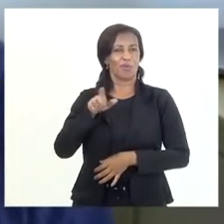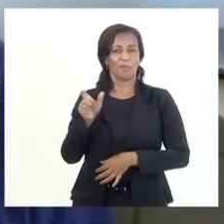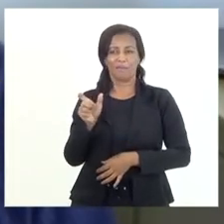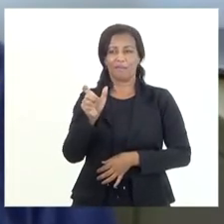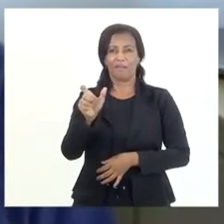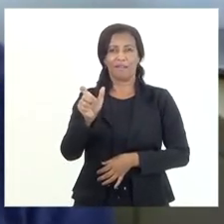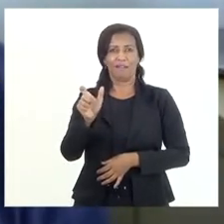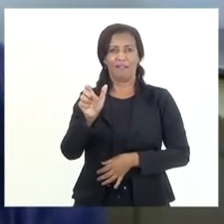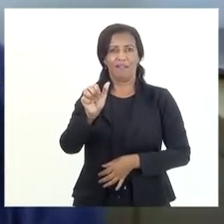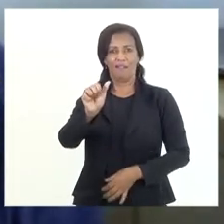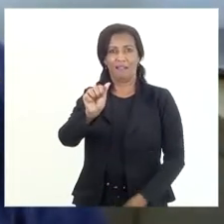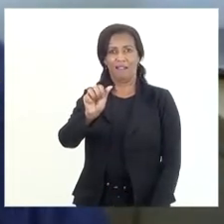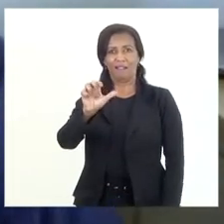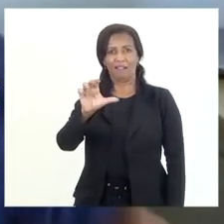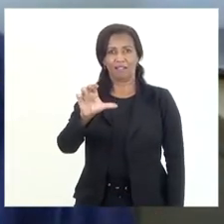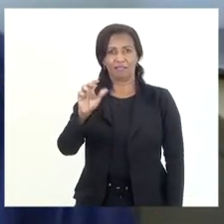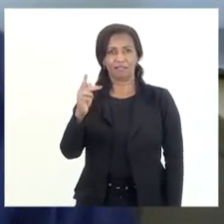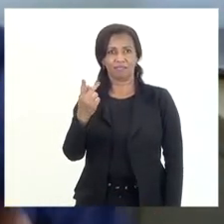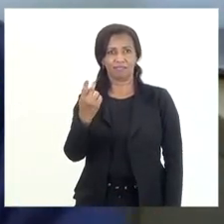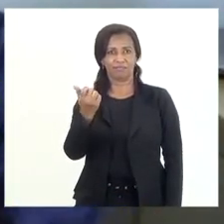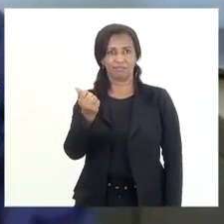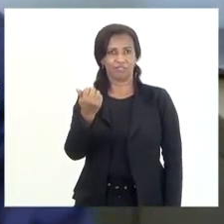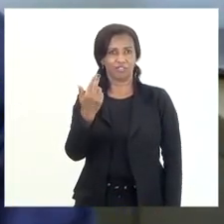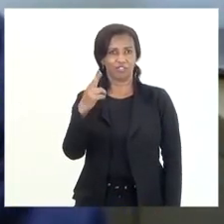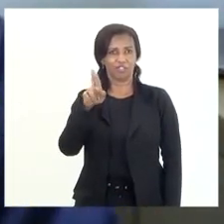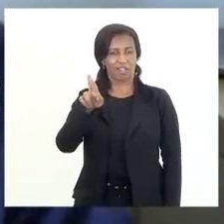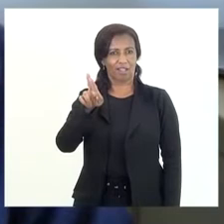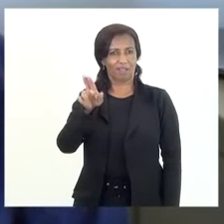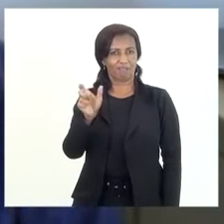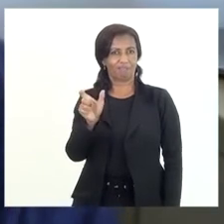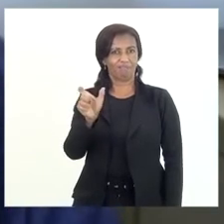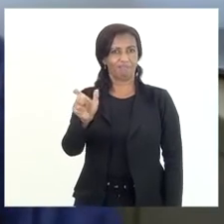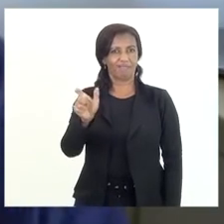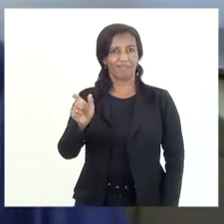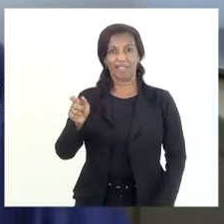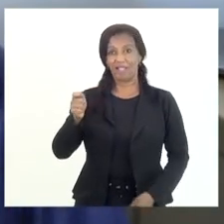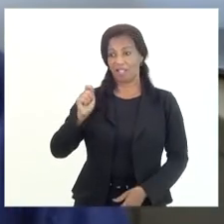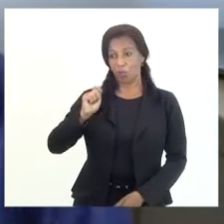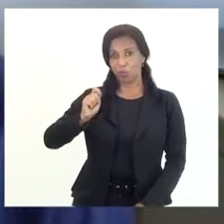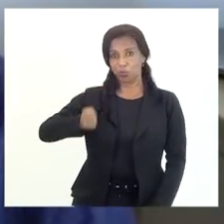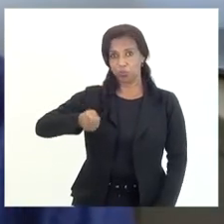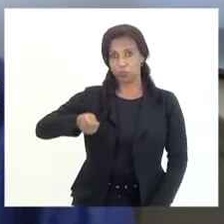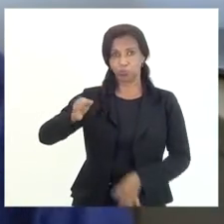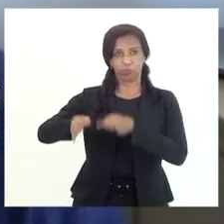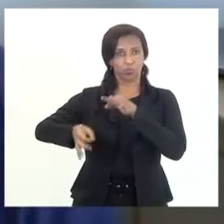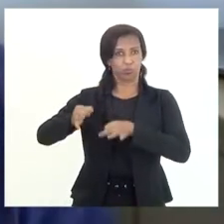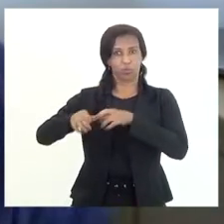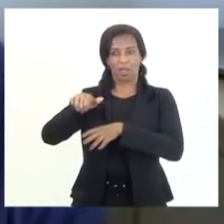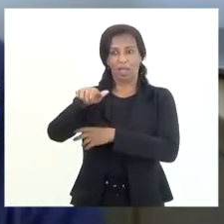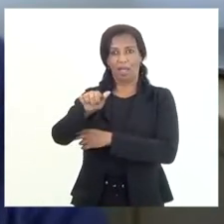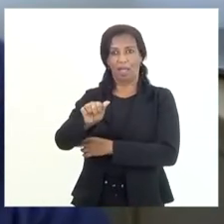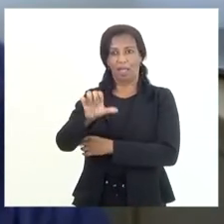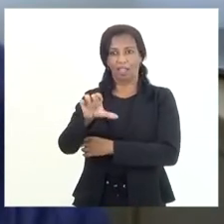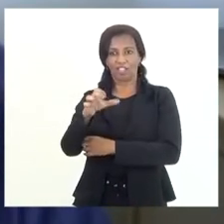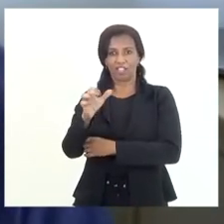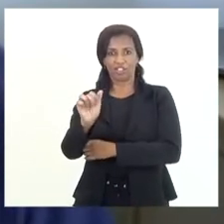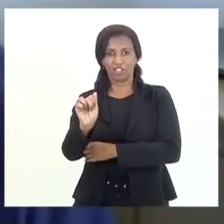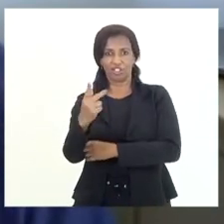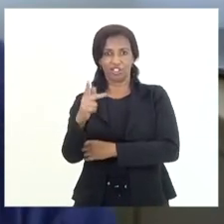termo achado, não o tribunal de justiça, é o tribunal de contas. O primeiro achado, nas contas de 18,